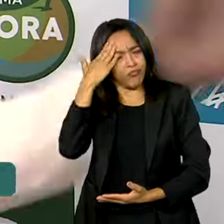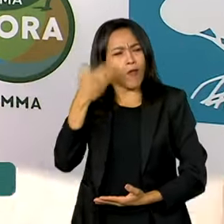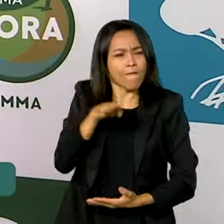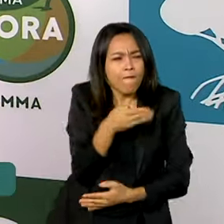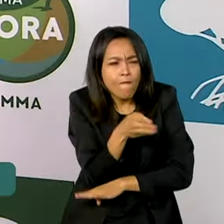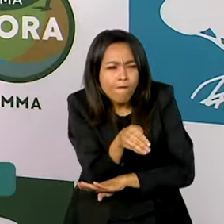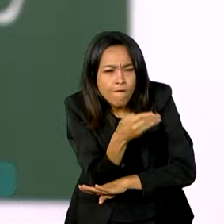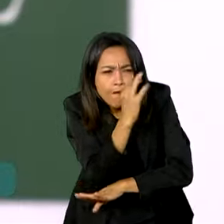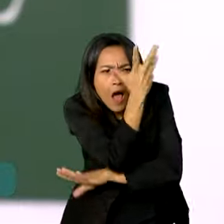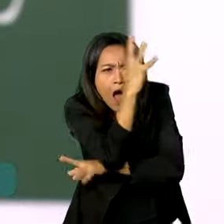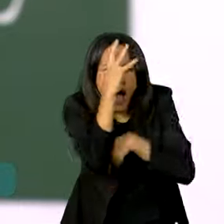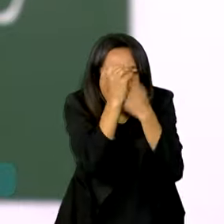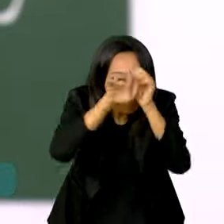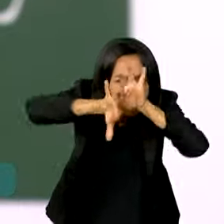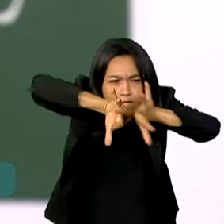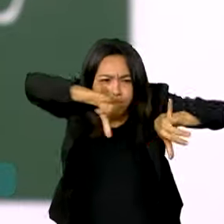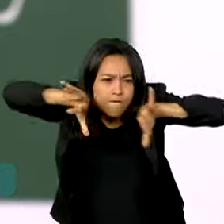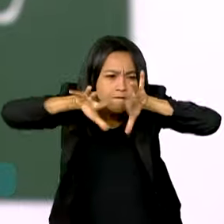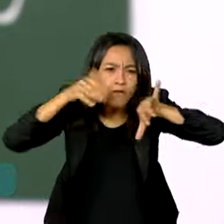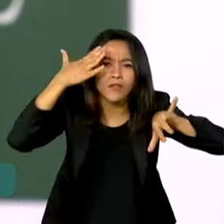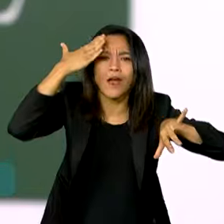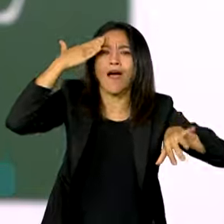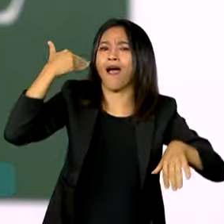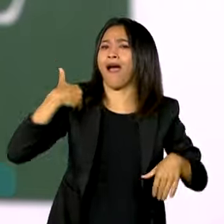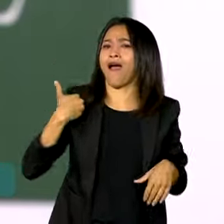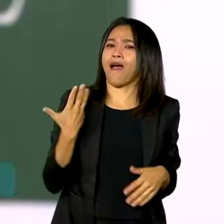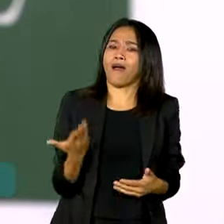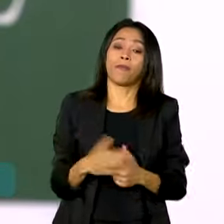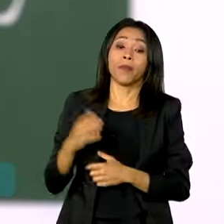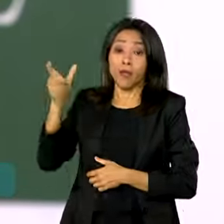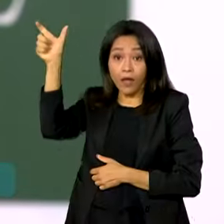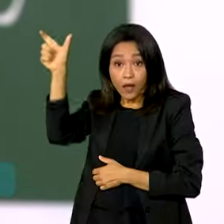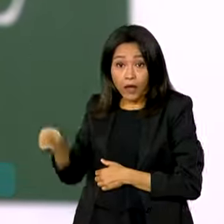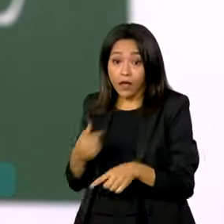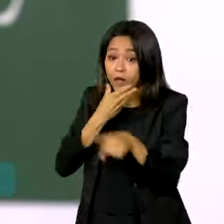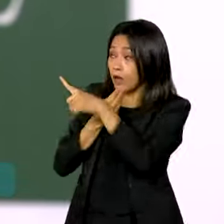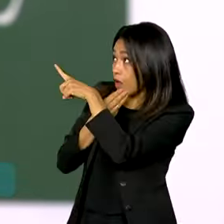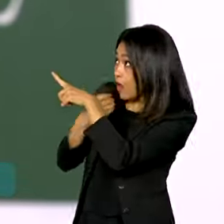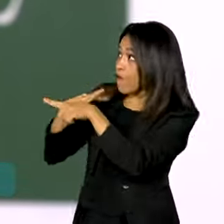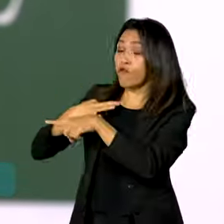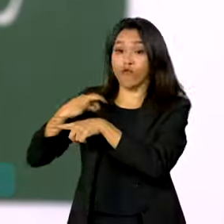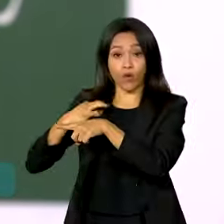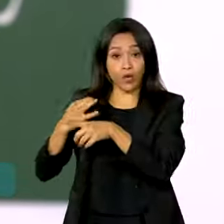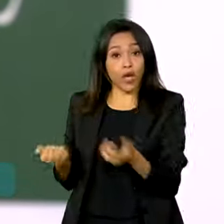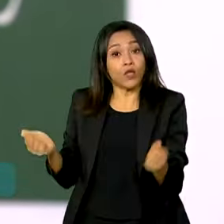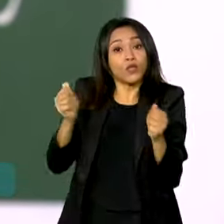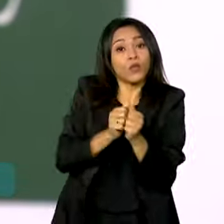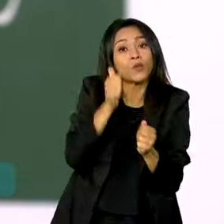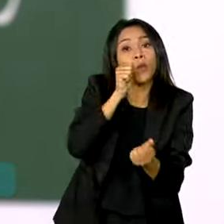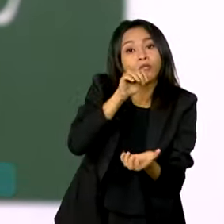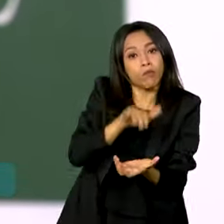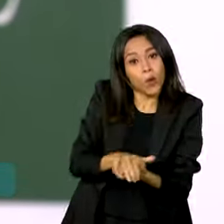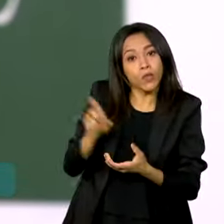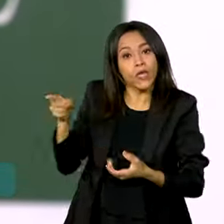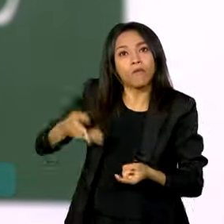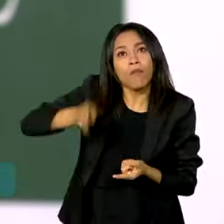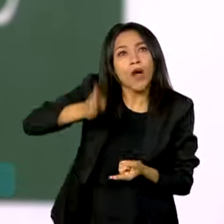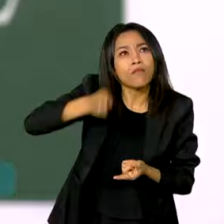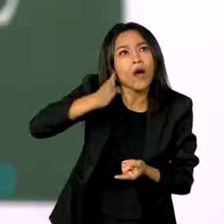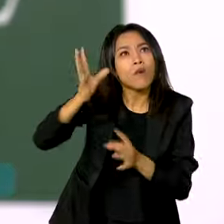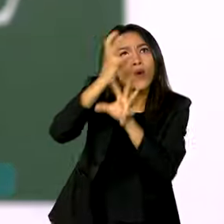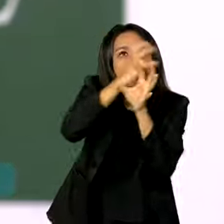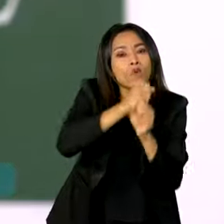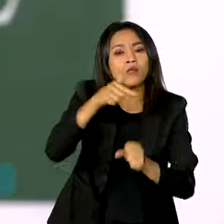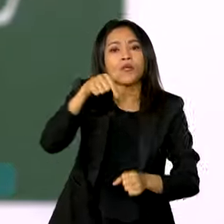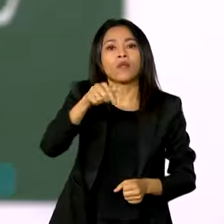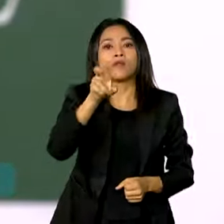de identificar. Já o Denis é voluntário do programa. Ao lado da mulher, ele visitou os 75 parques